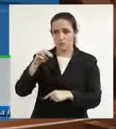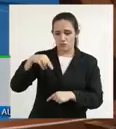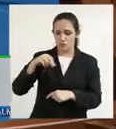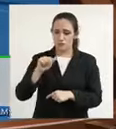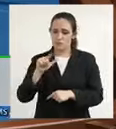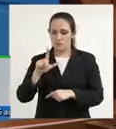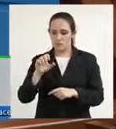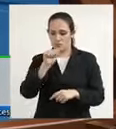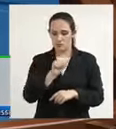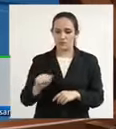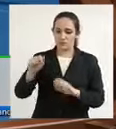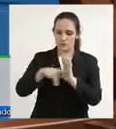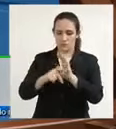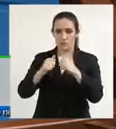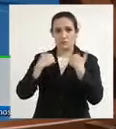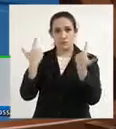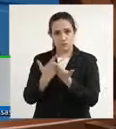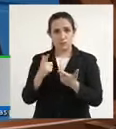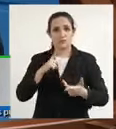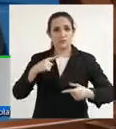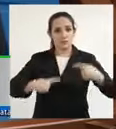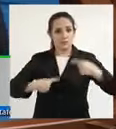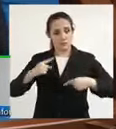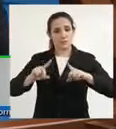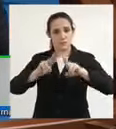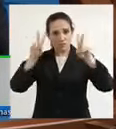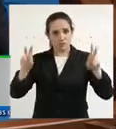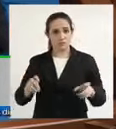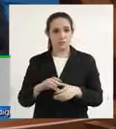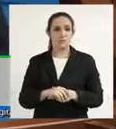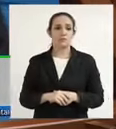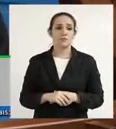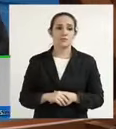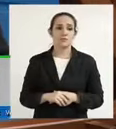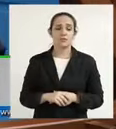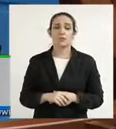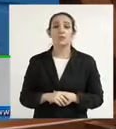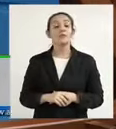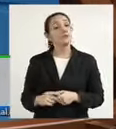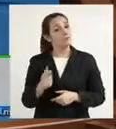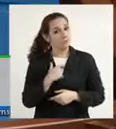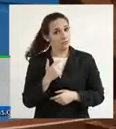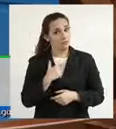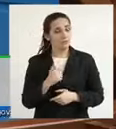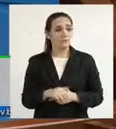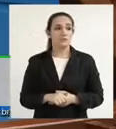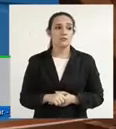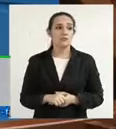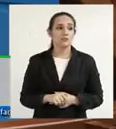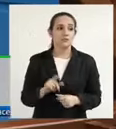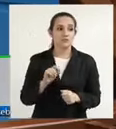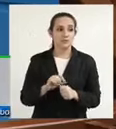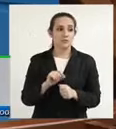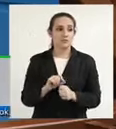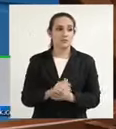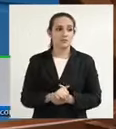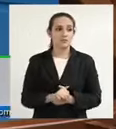de poder trazer essas discussões. E aí, obviamente que eu, eu fiz um,